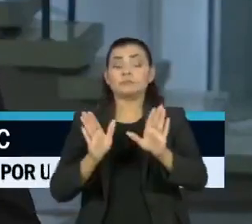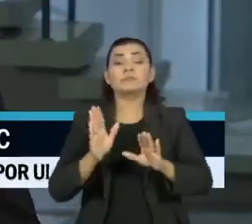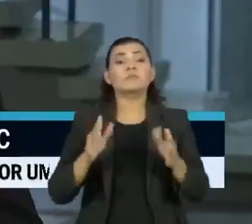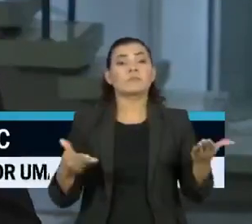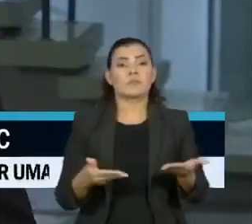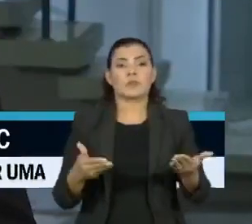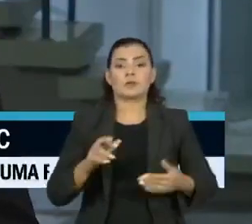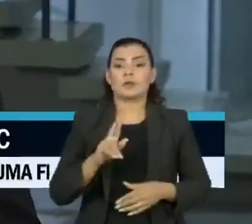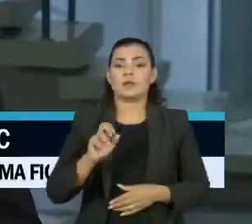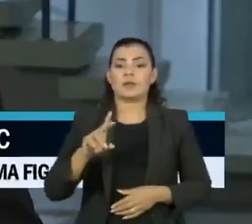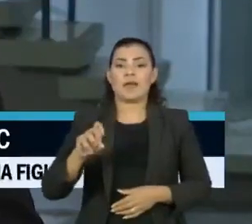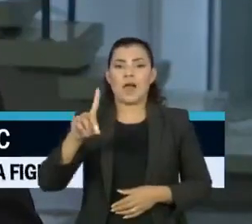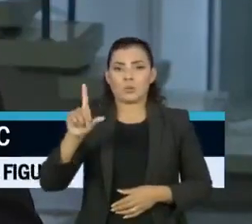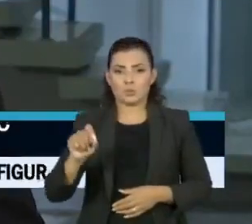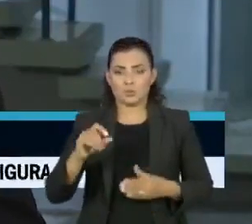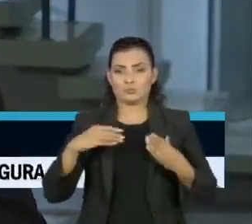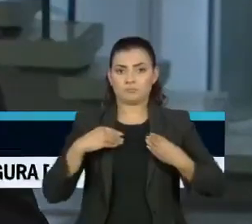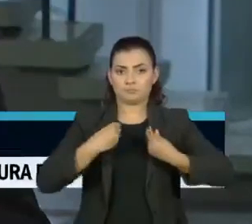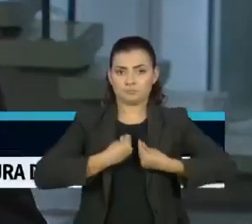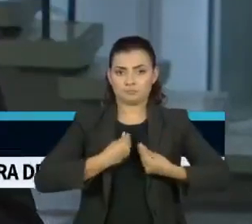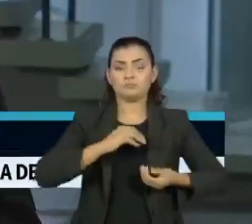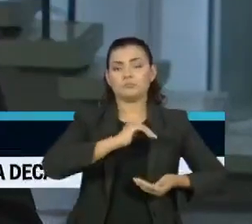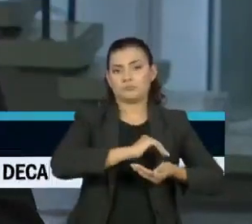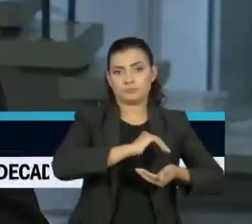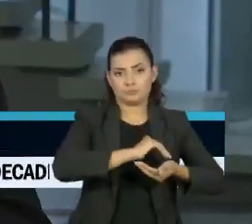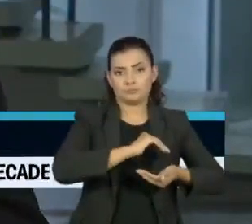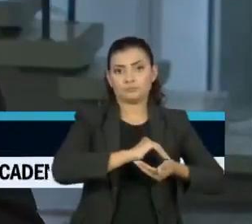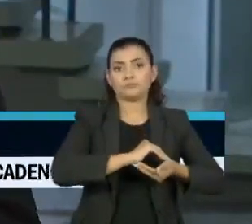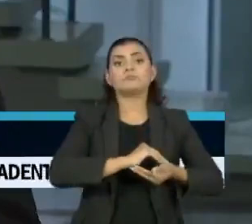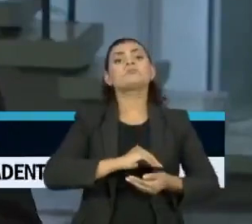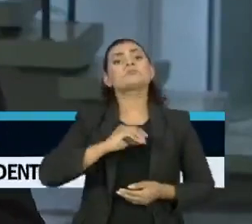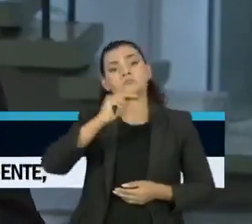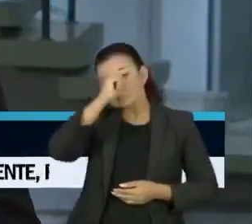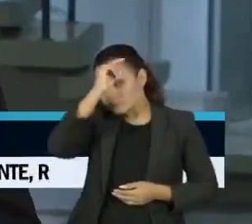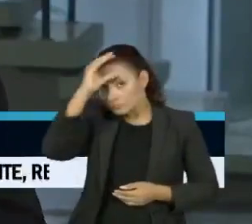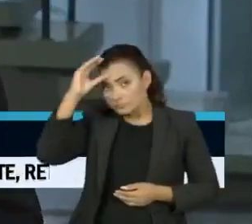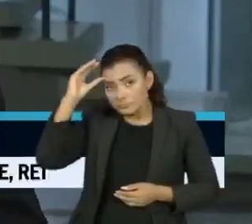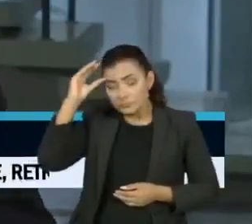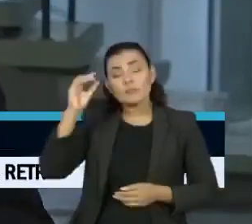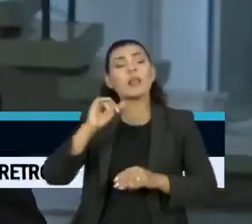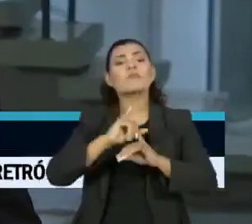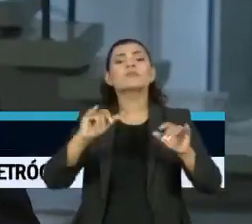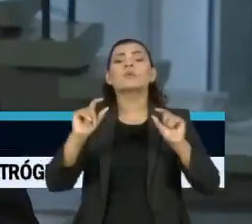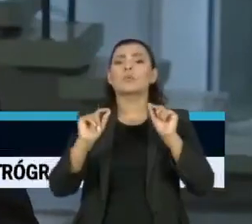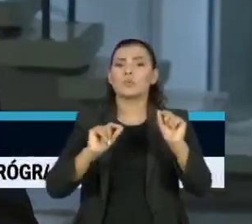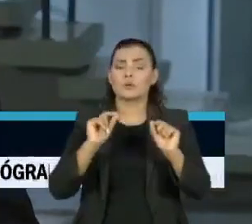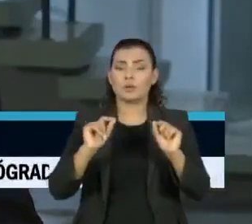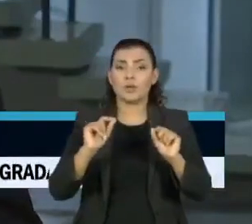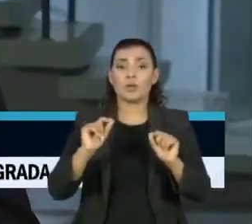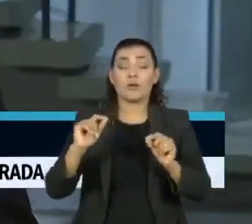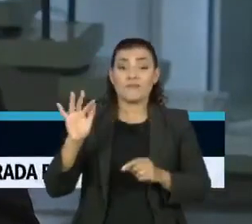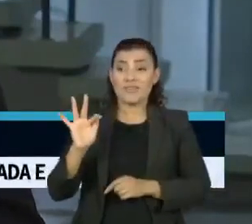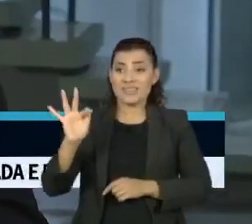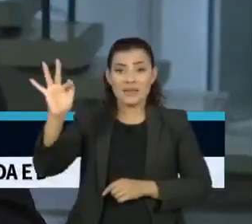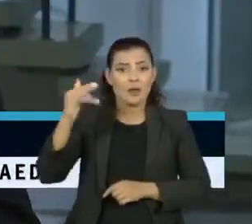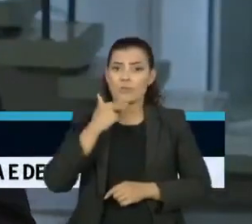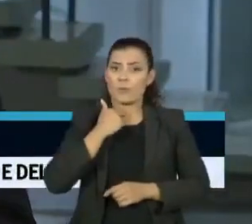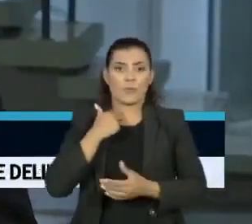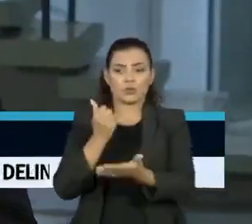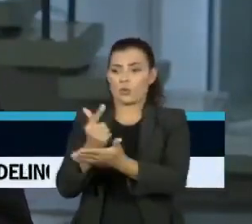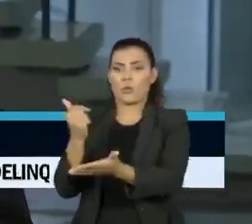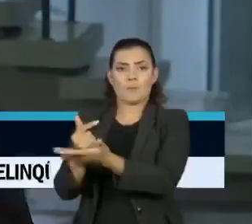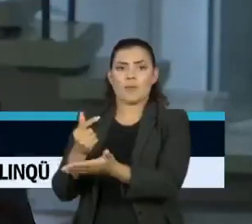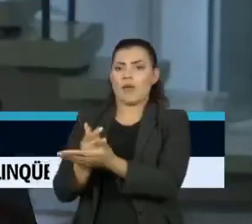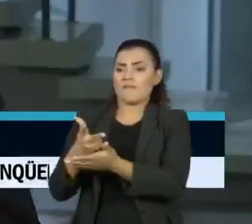Supremo Tribunal Federal, atendeu a um pedido do Estado e determinou que a União não pode requisitar os insumos que